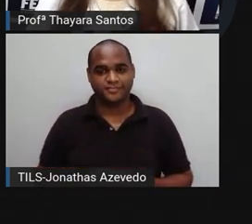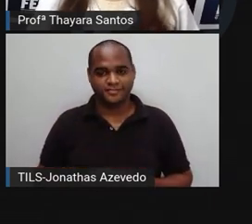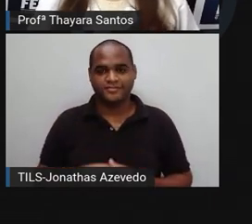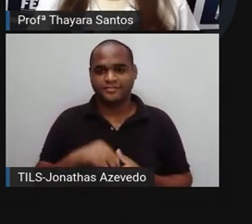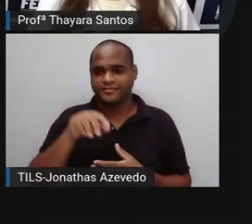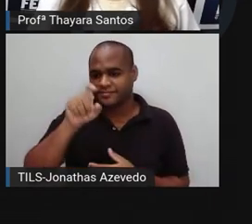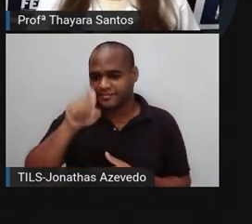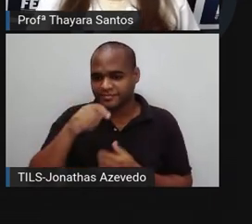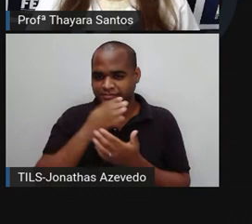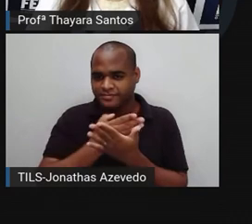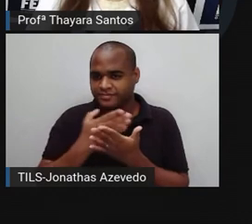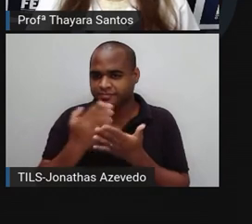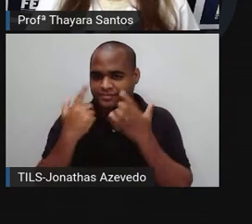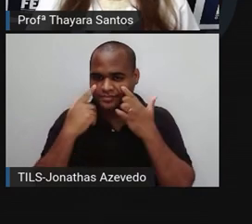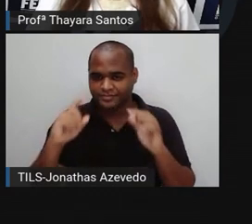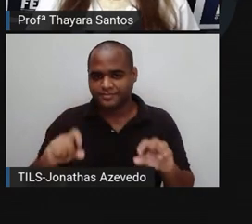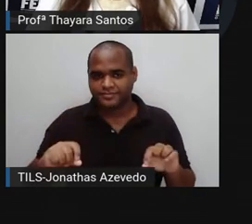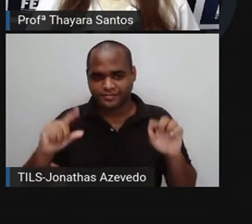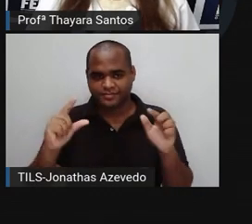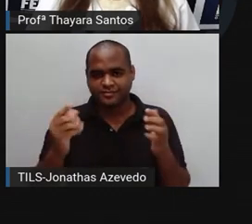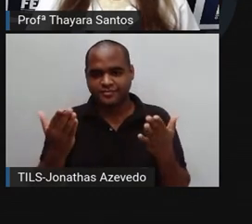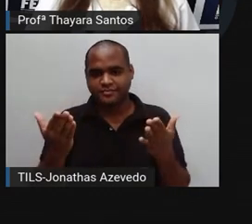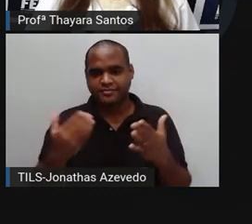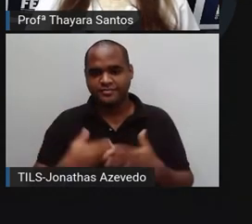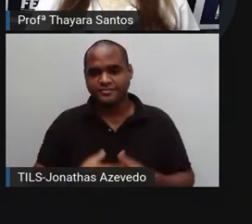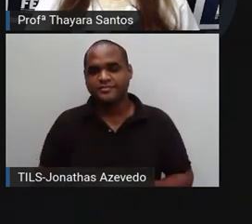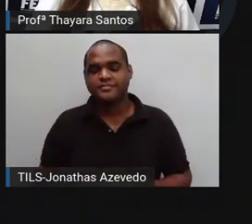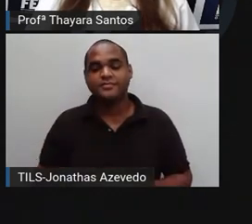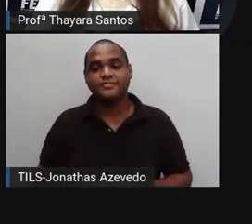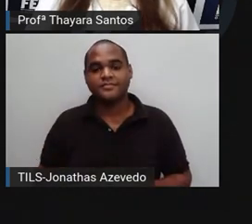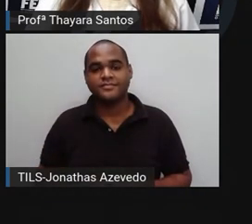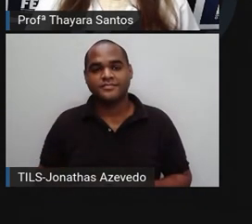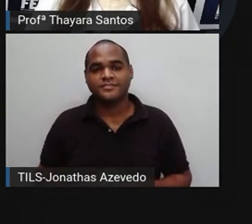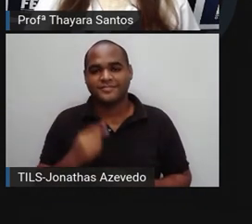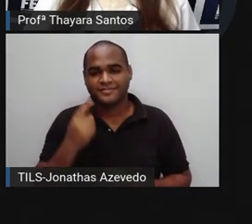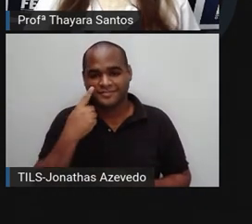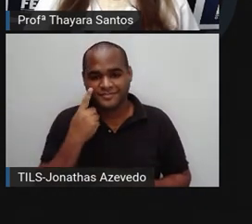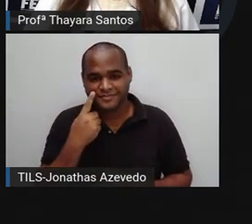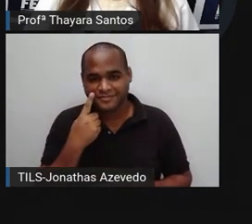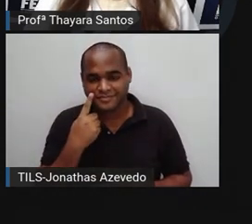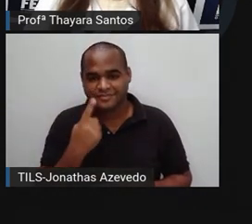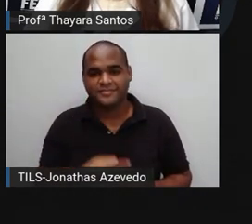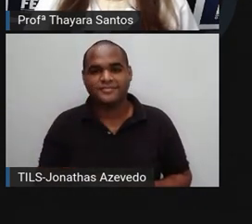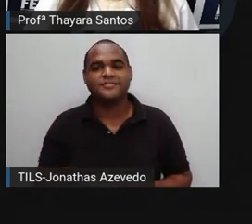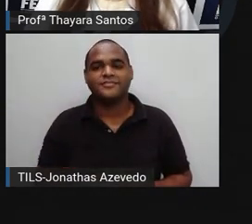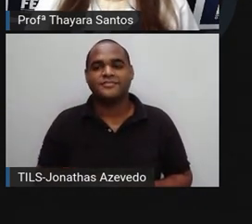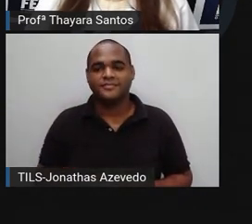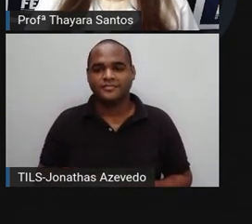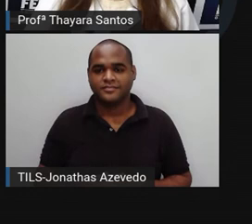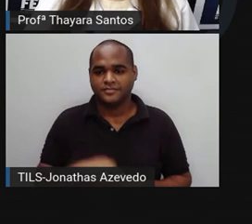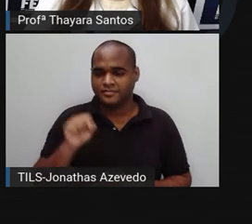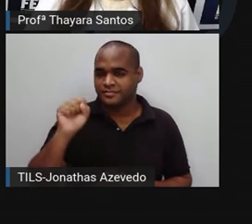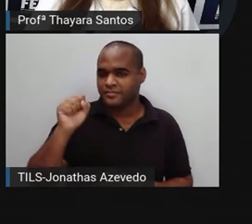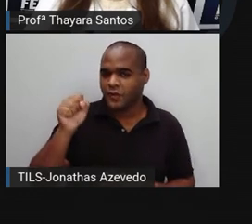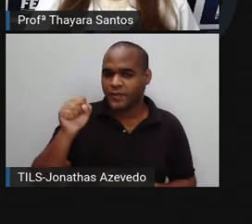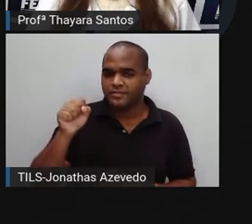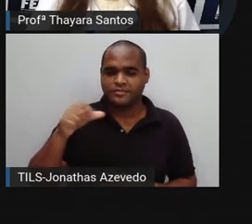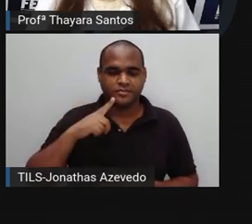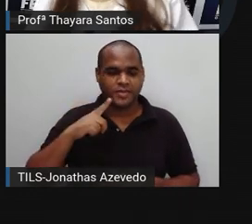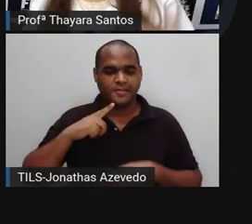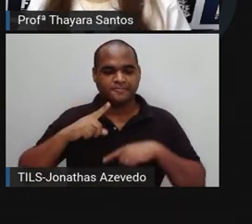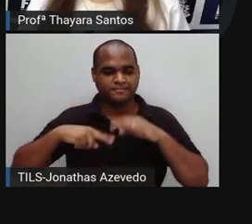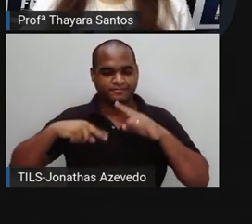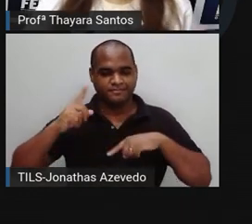novo aqui, que vai aparecer na tela. Então, vamos lá. Apareceram aqui oito produtos. Tem